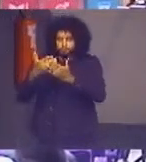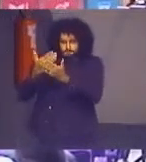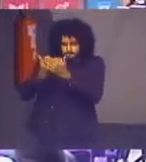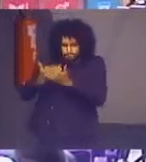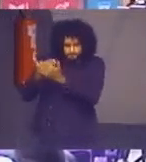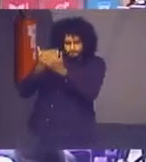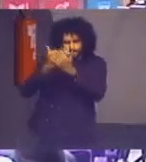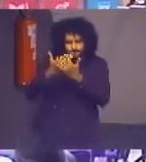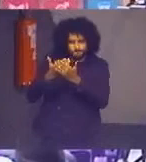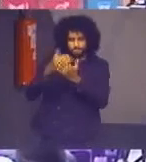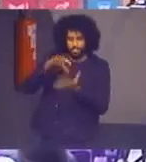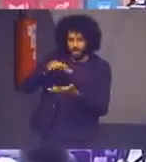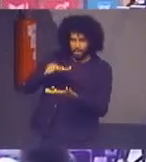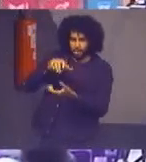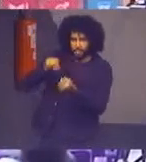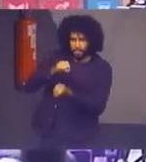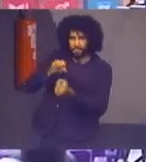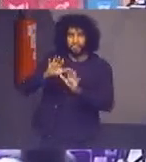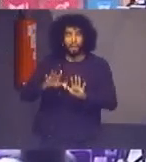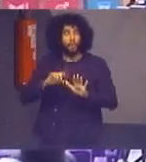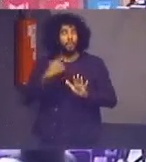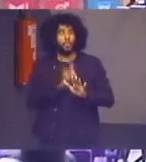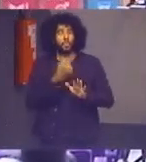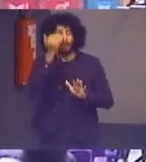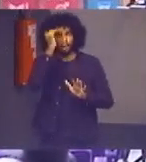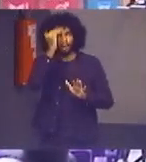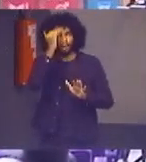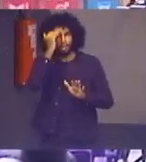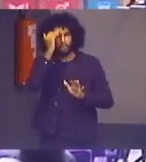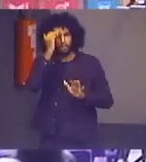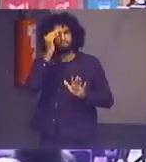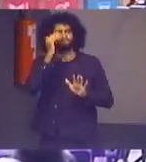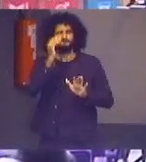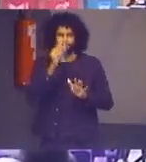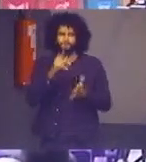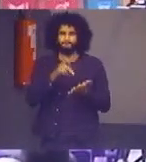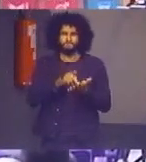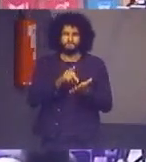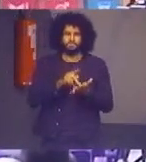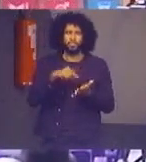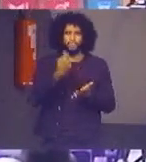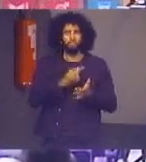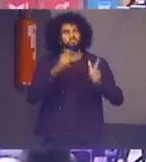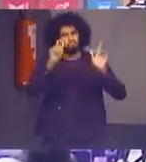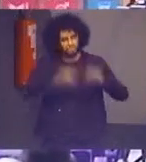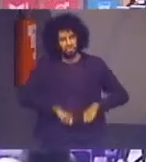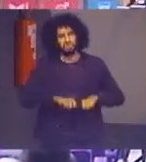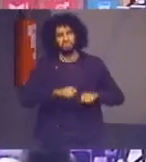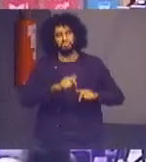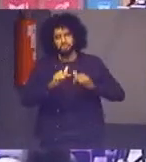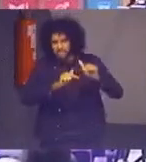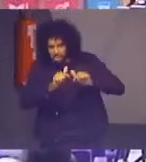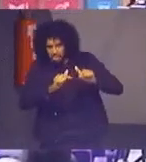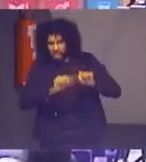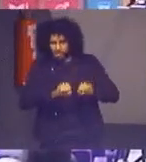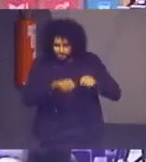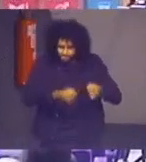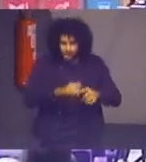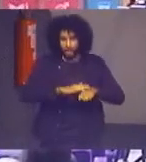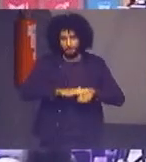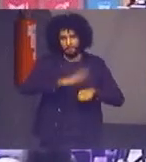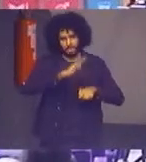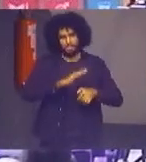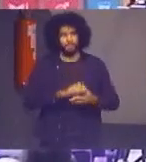nos leva a compreender o quanto nós ainda podemos fazer mas eu quero eu quero fazer